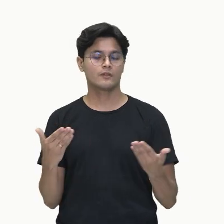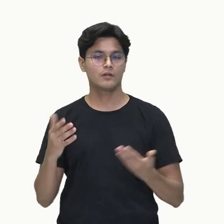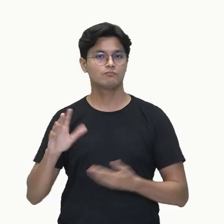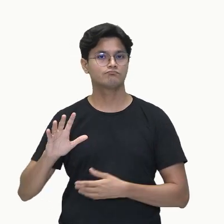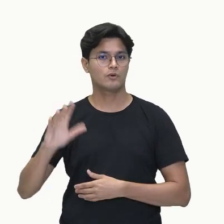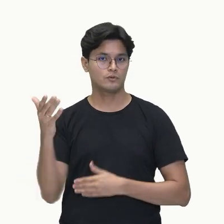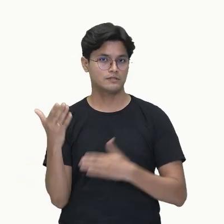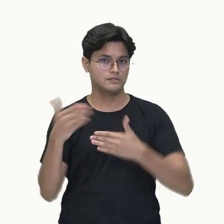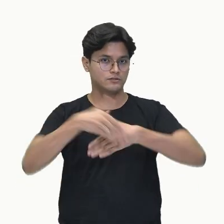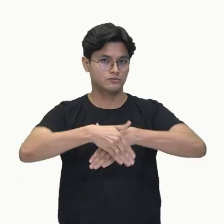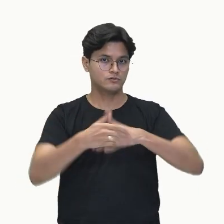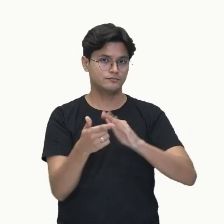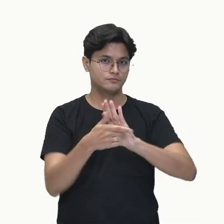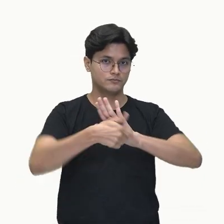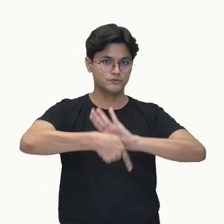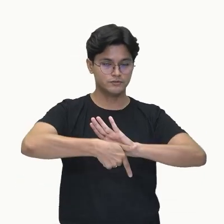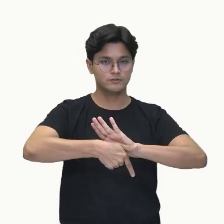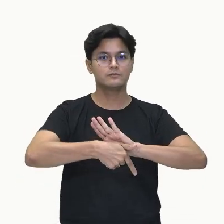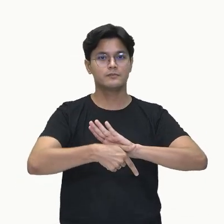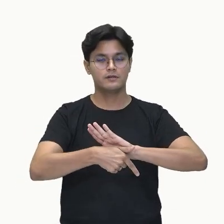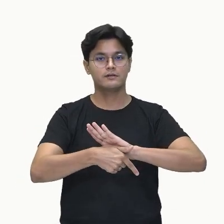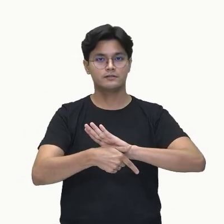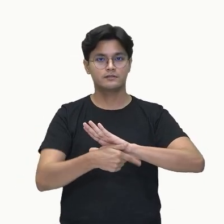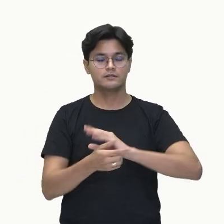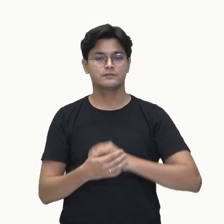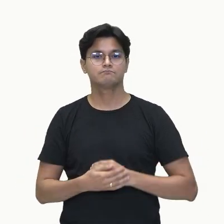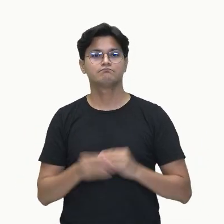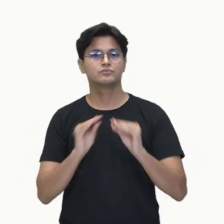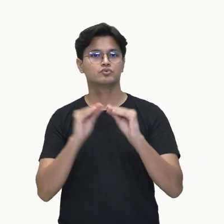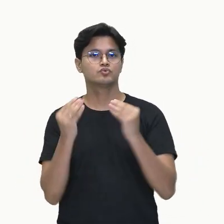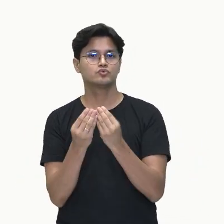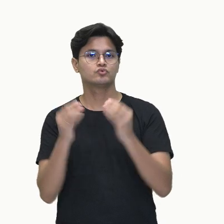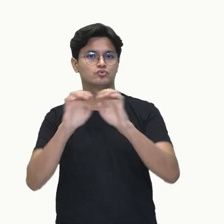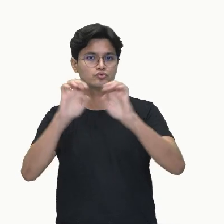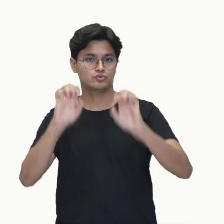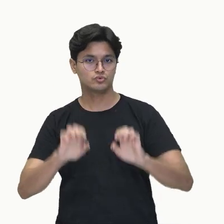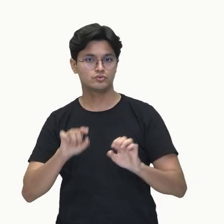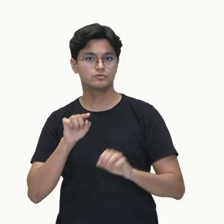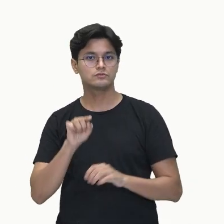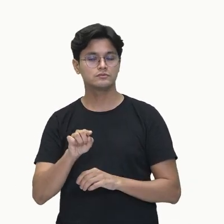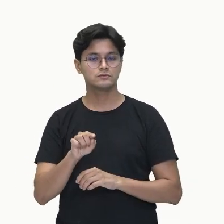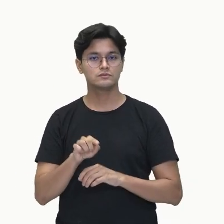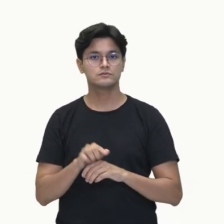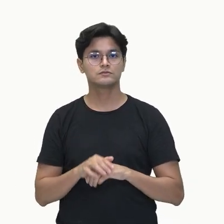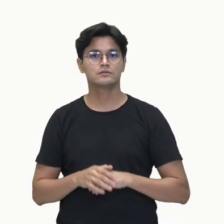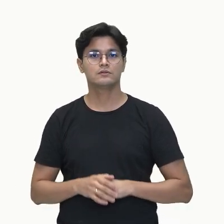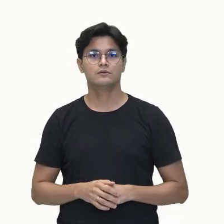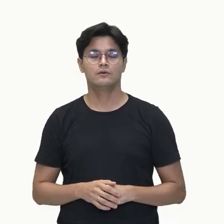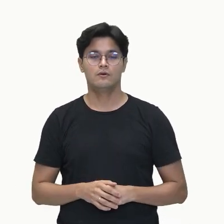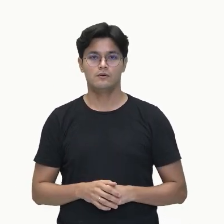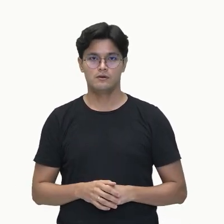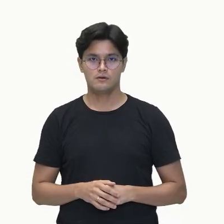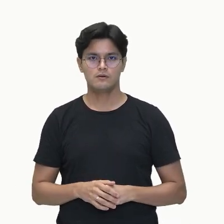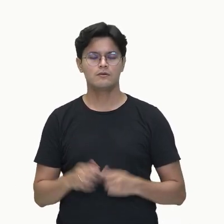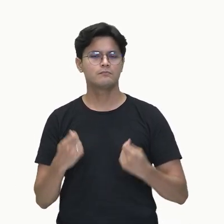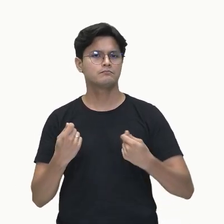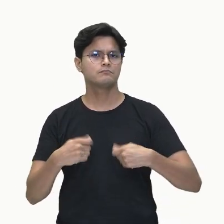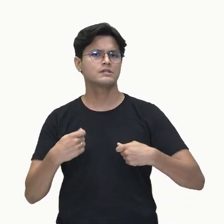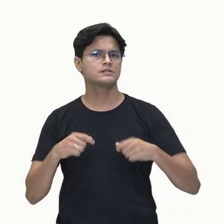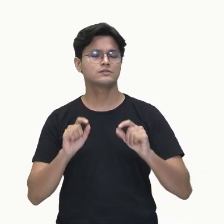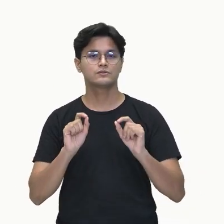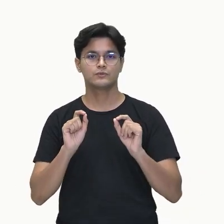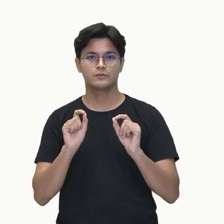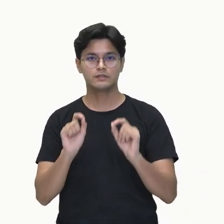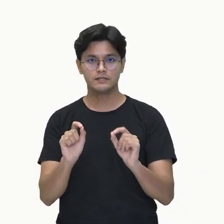a isomeria geométrica em compostos cíclicos, eu